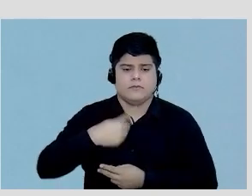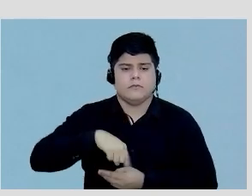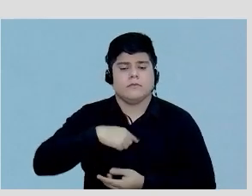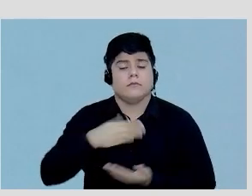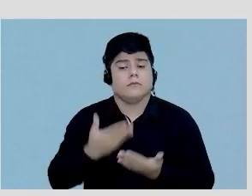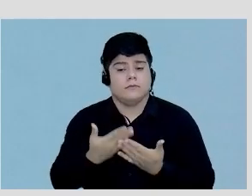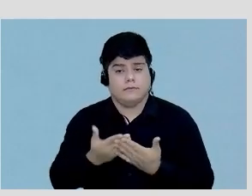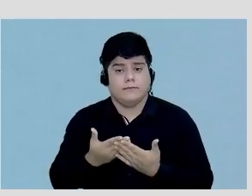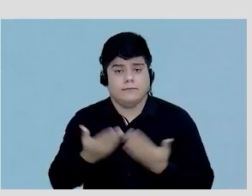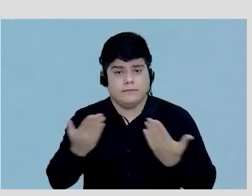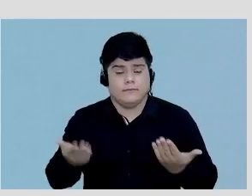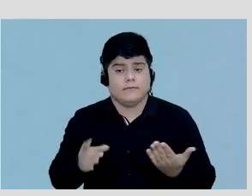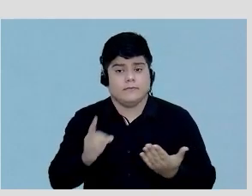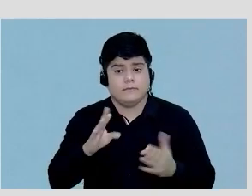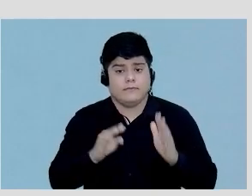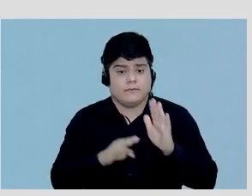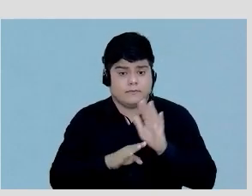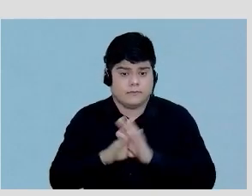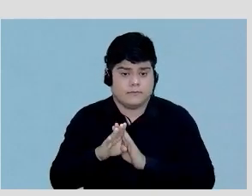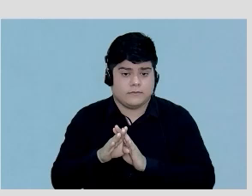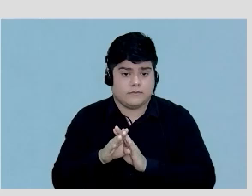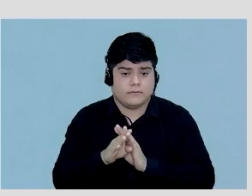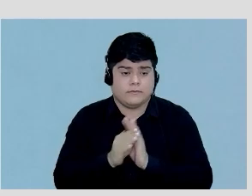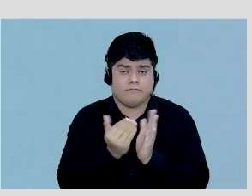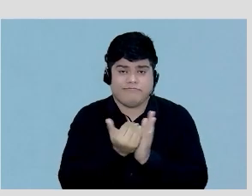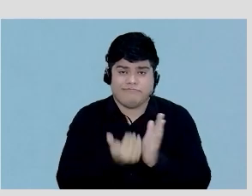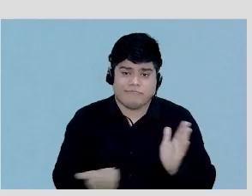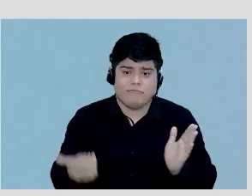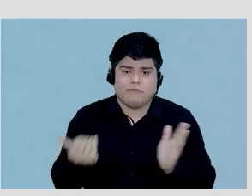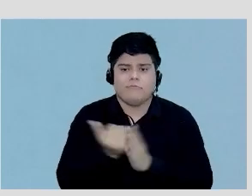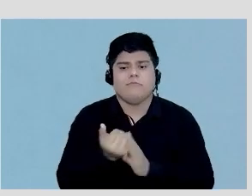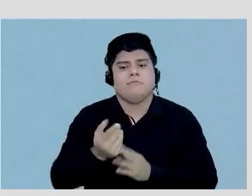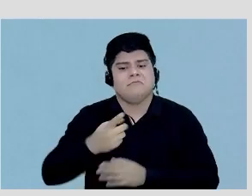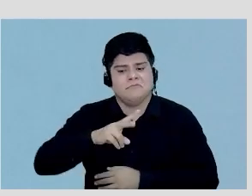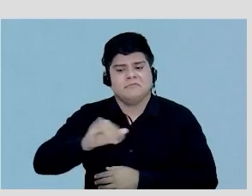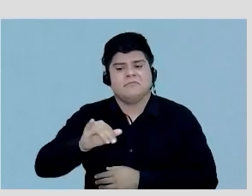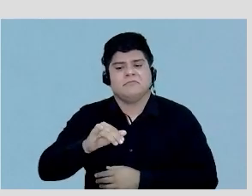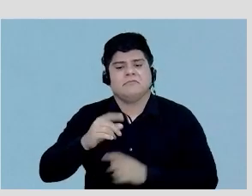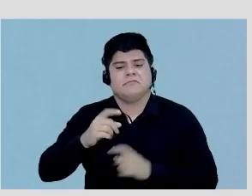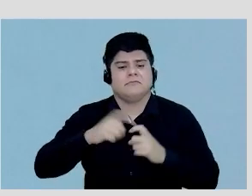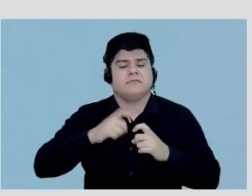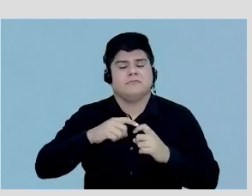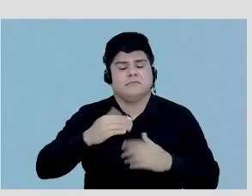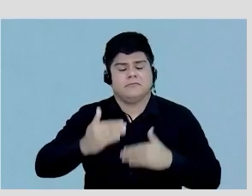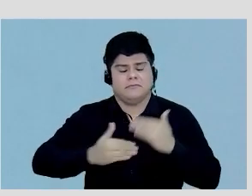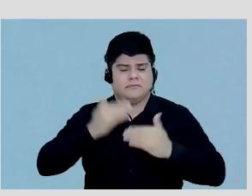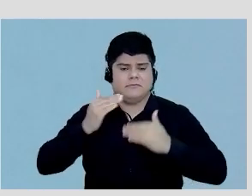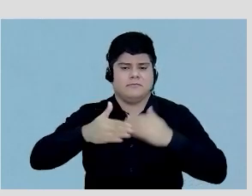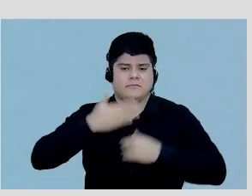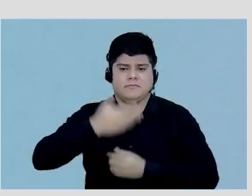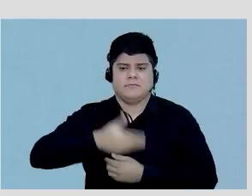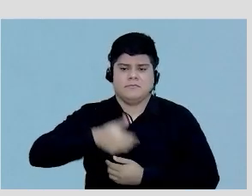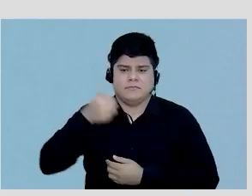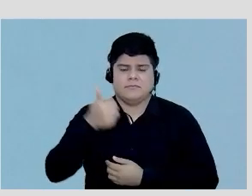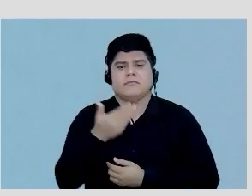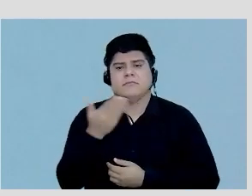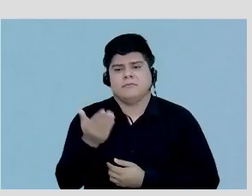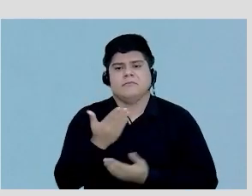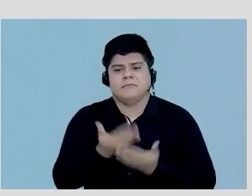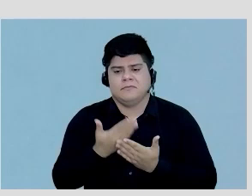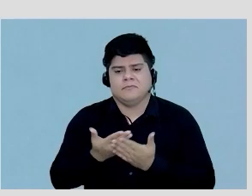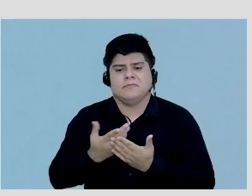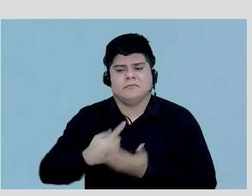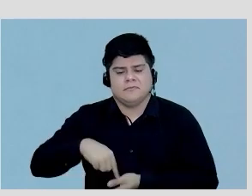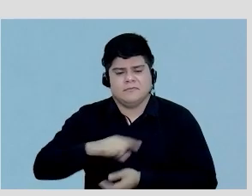então só aumentando o sarrafo que a gente faz como clínico melhorando então isso faz a gente estudar